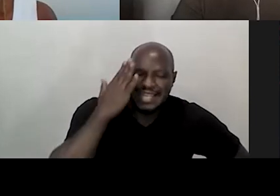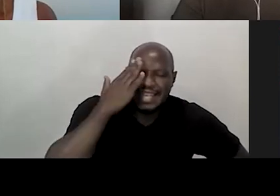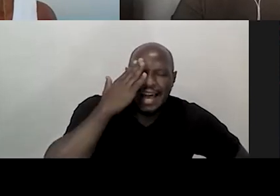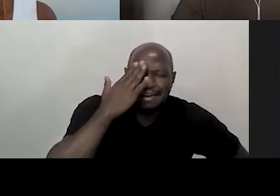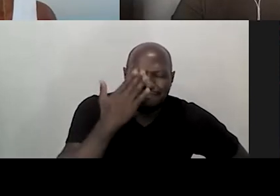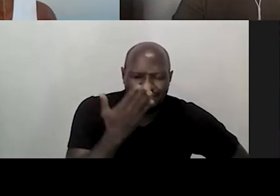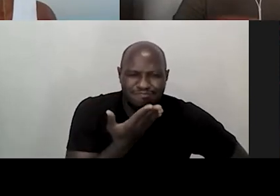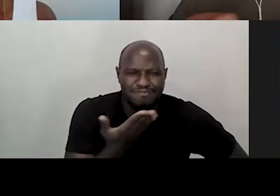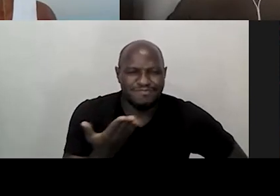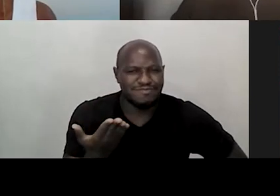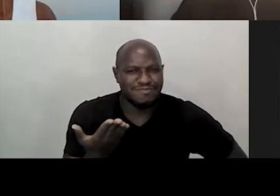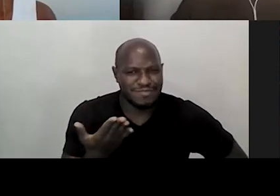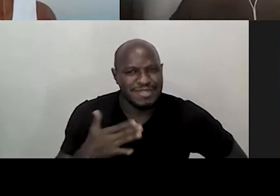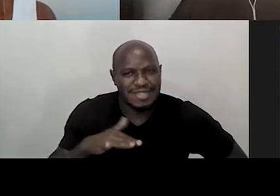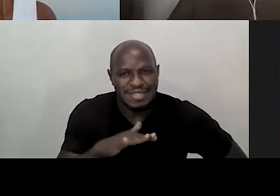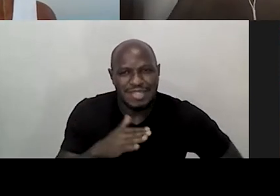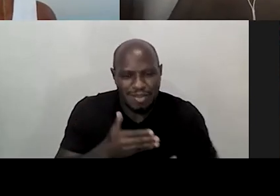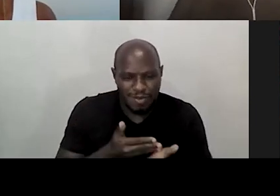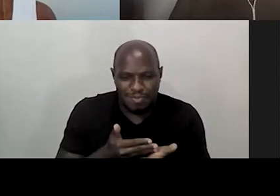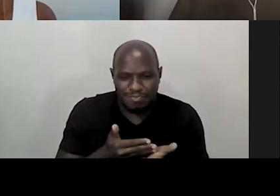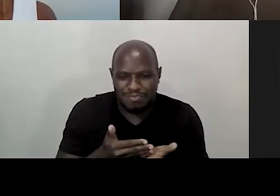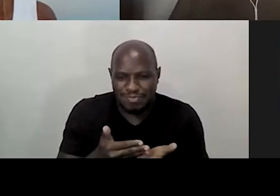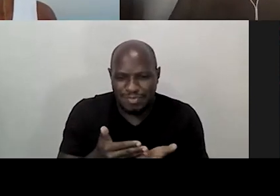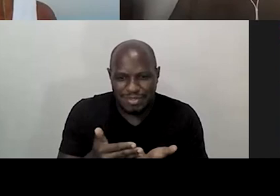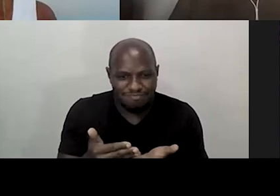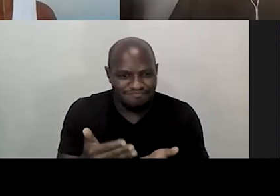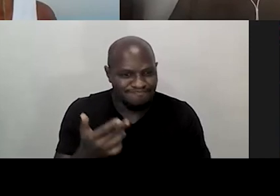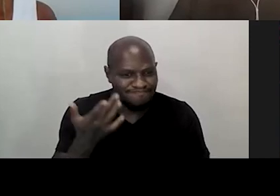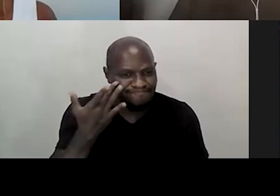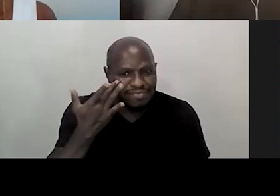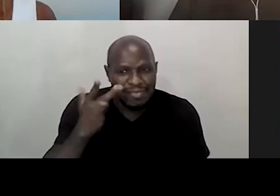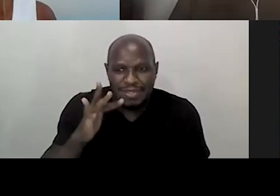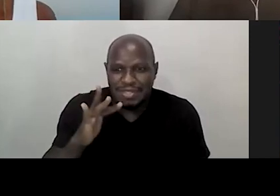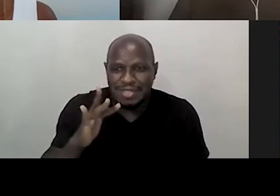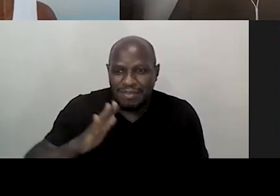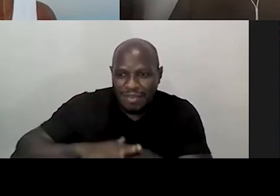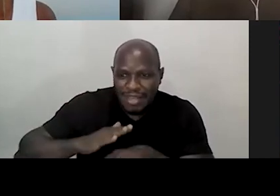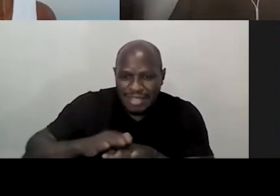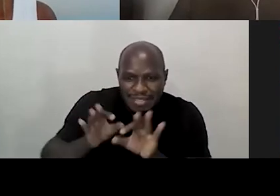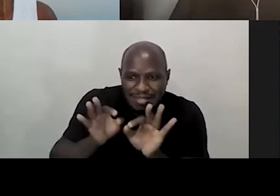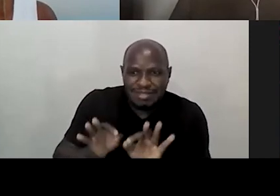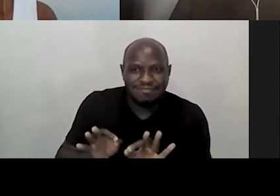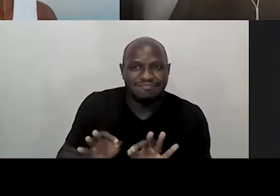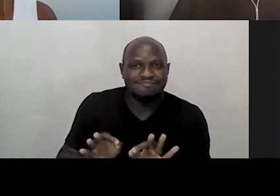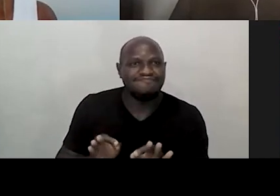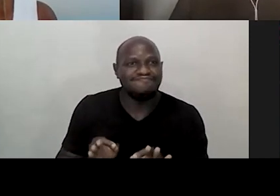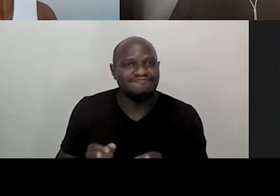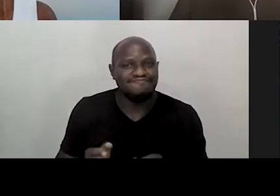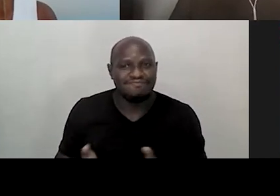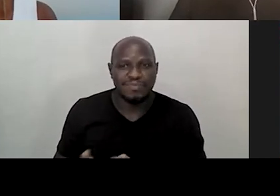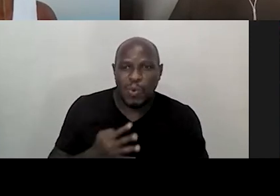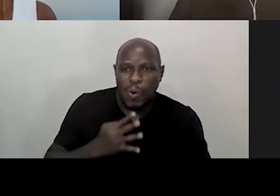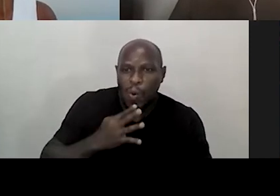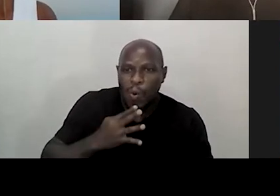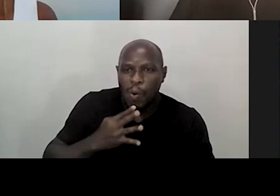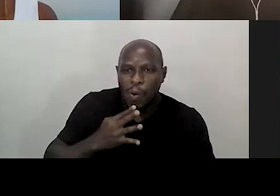lugar que a gente começou a lidar e que a gente nem sabe fazer isso direito, né? Nem conhece